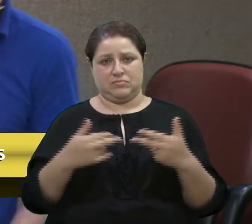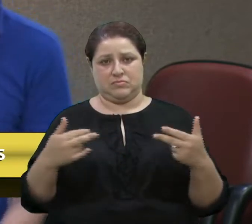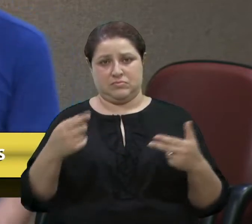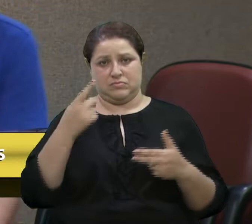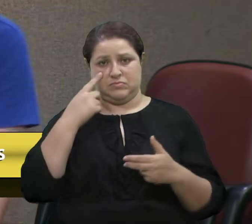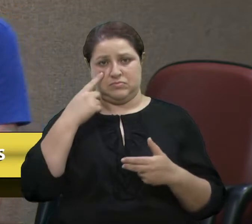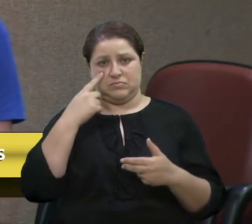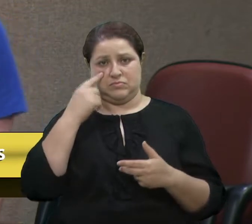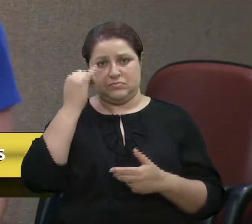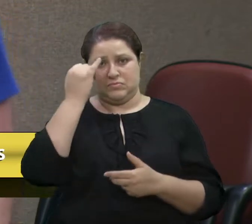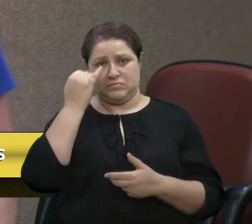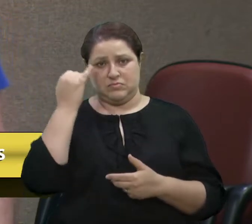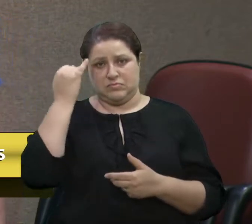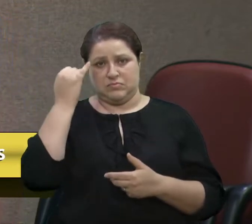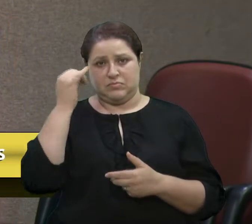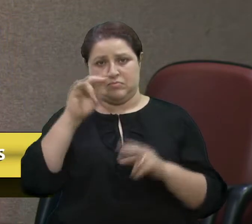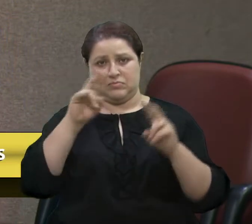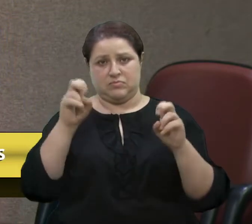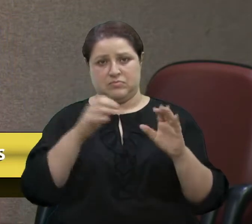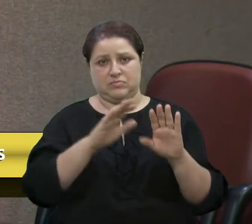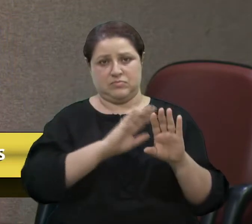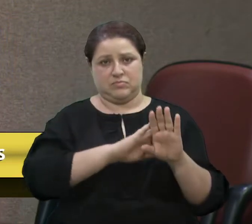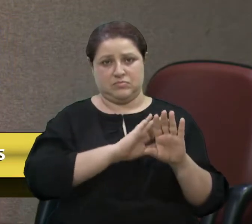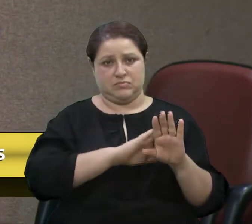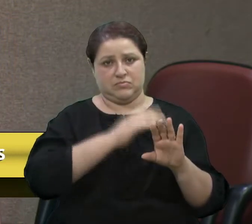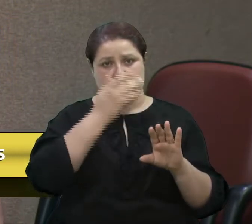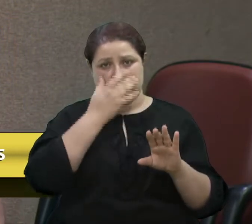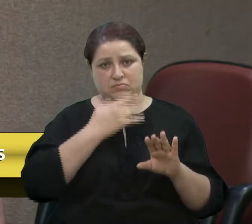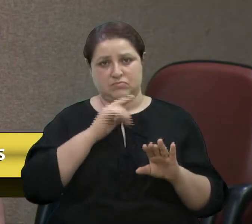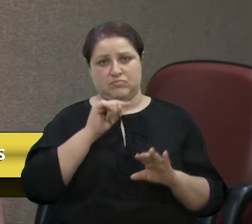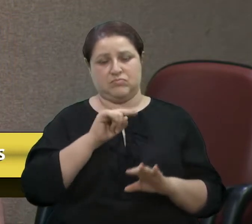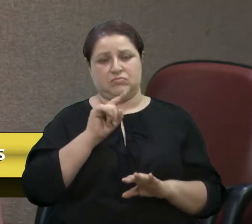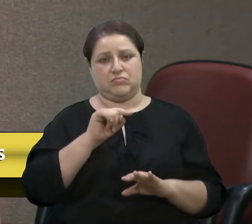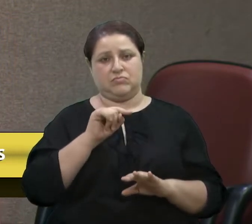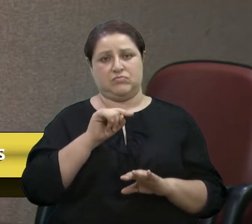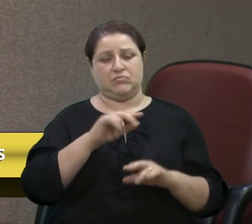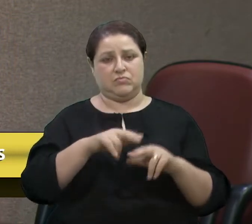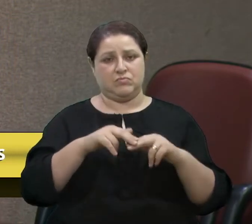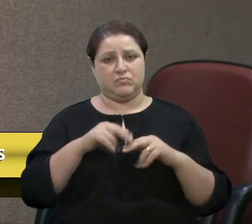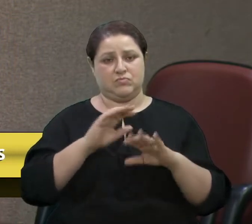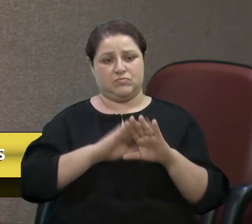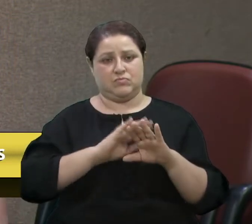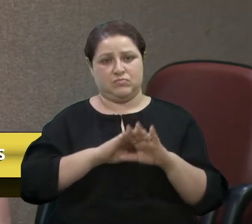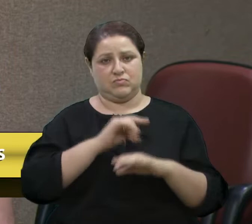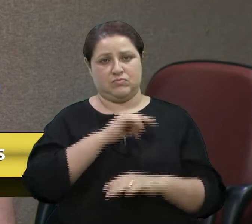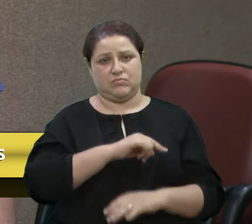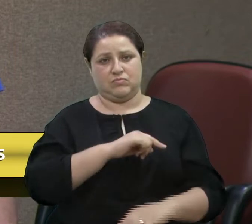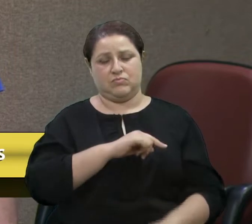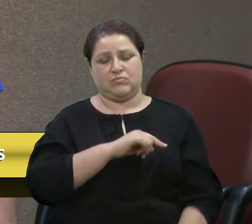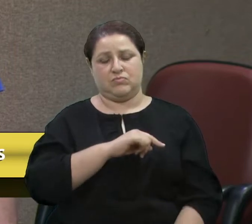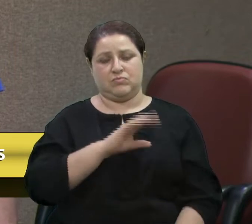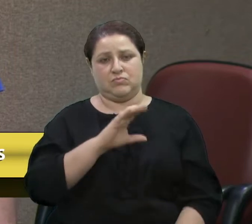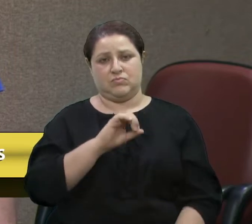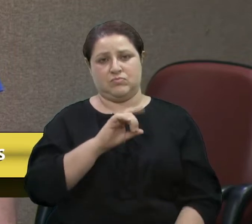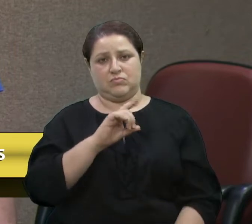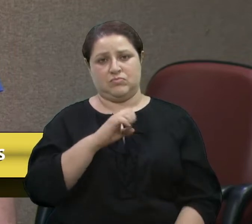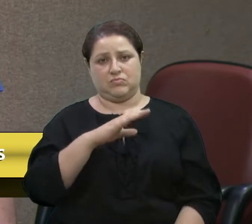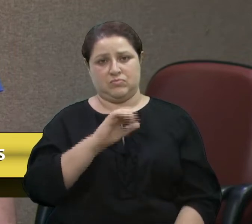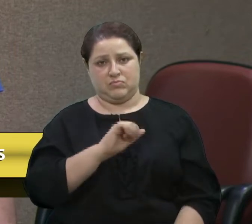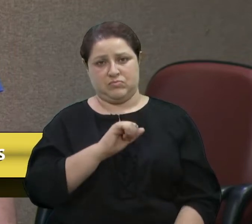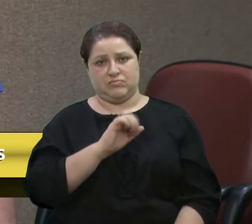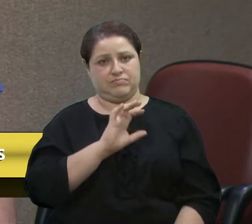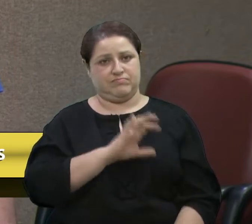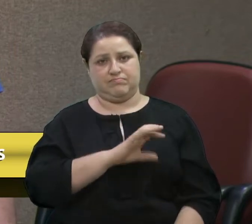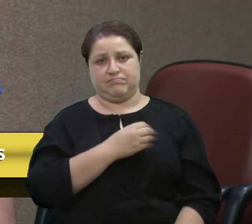'Ambrosso, provavelmente foi o que levou a Codeca a estar no Estado que está. Infelizmente, o vereador D'Ambrosso não está aqui. Mas a ideologia é o que